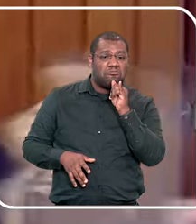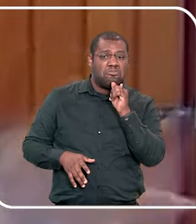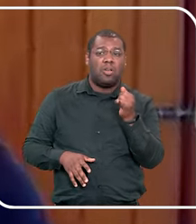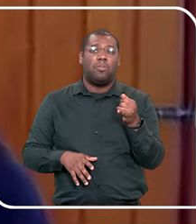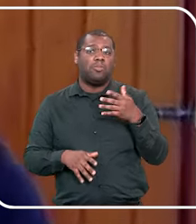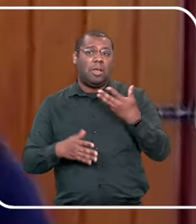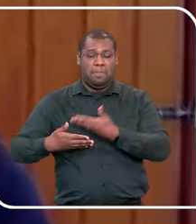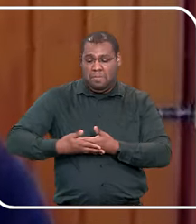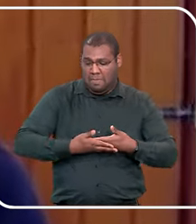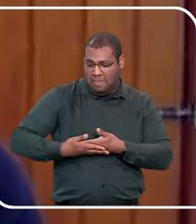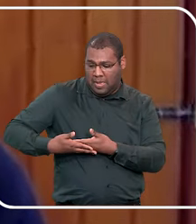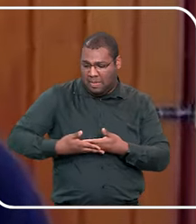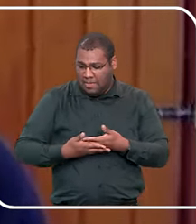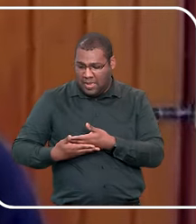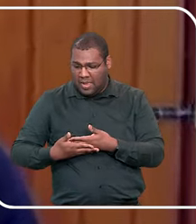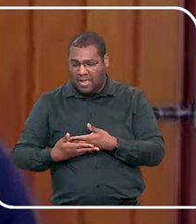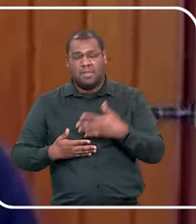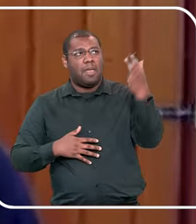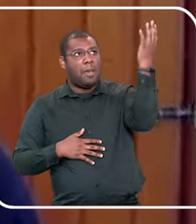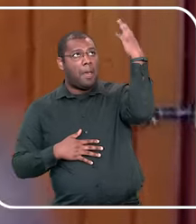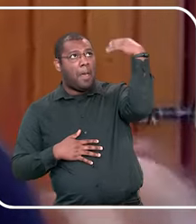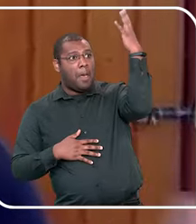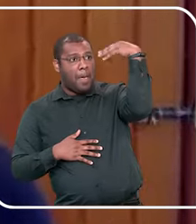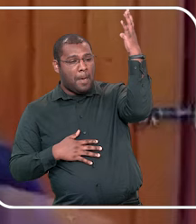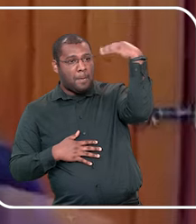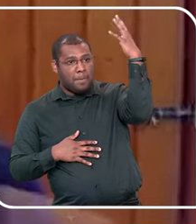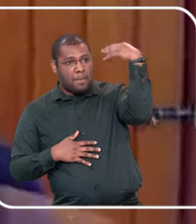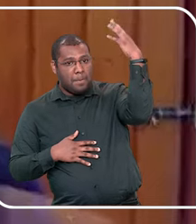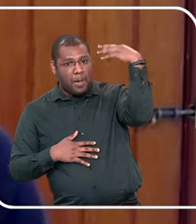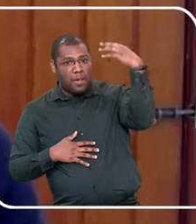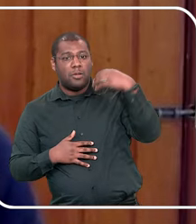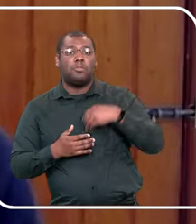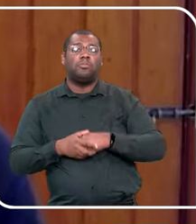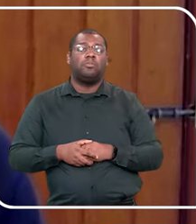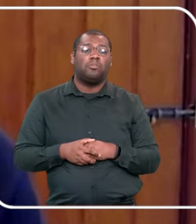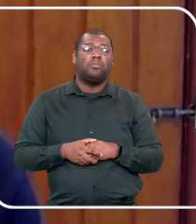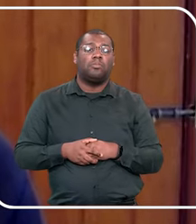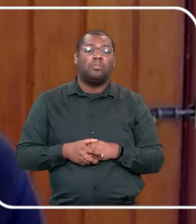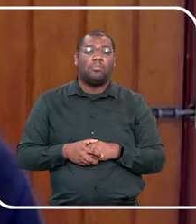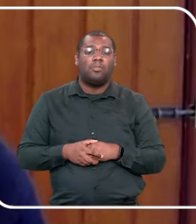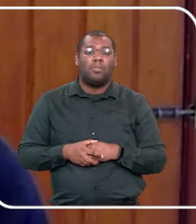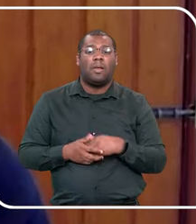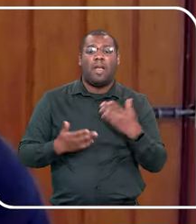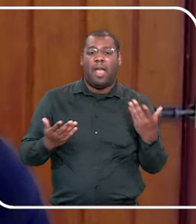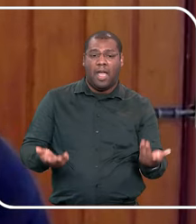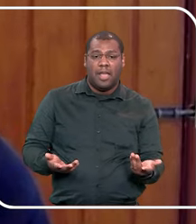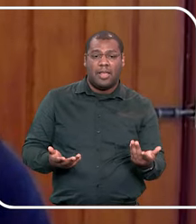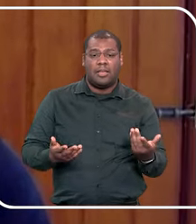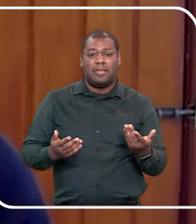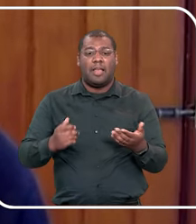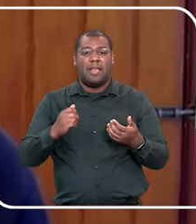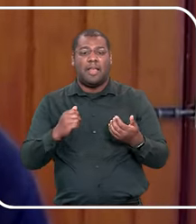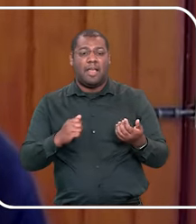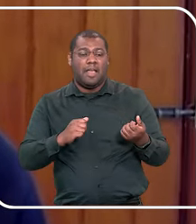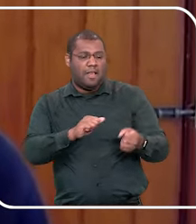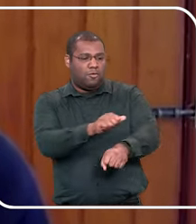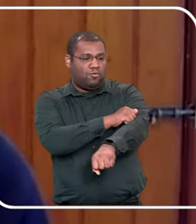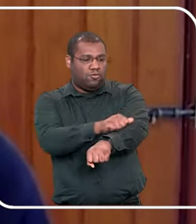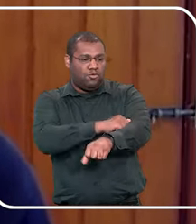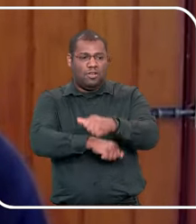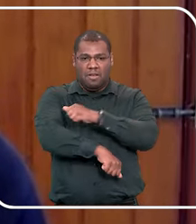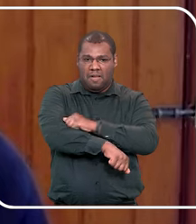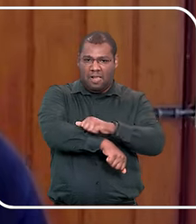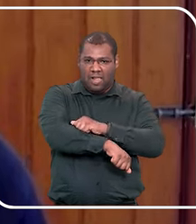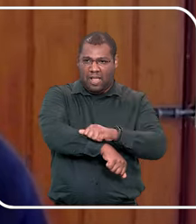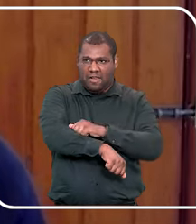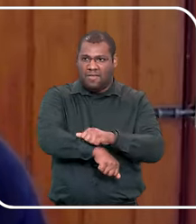agora eu vou lavar o cabelinho do neném, fecha o olhinho, vira isso e quando chega na parte íntima, desde o